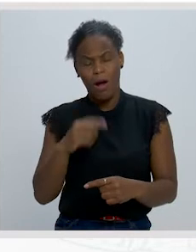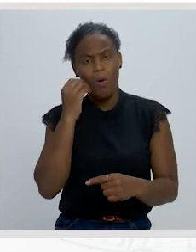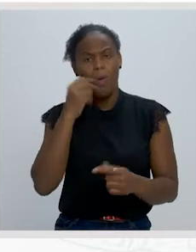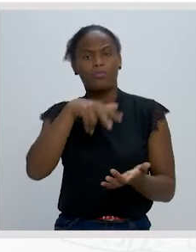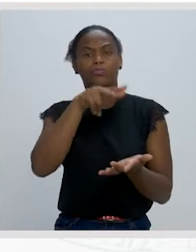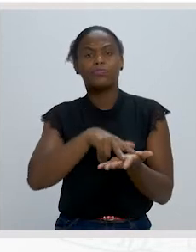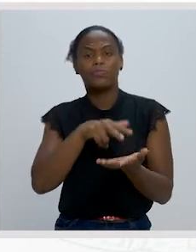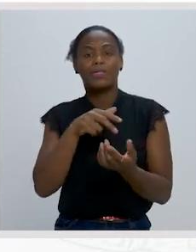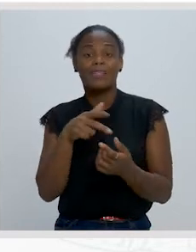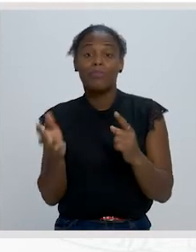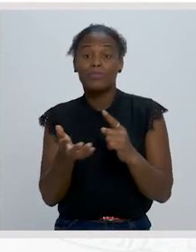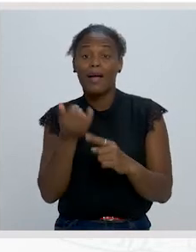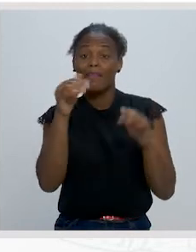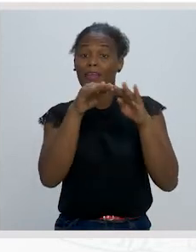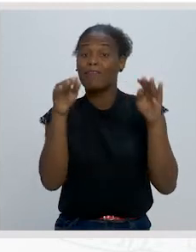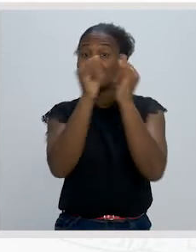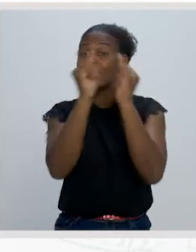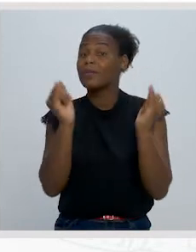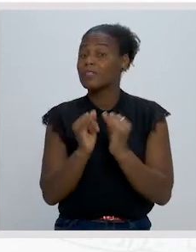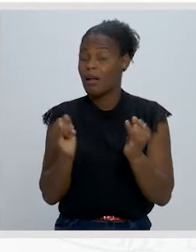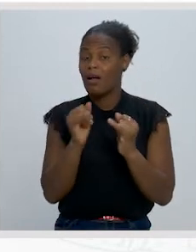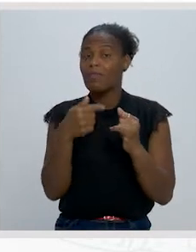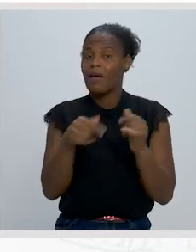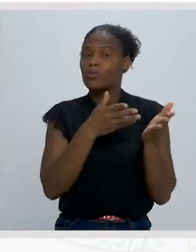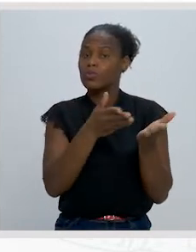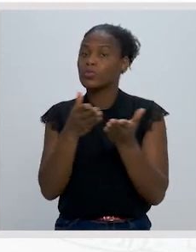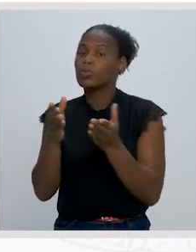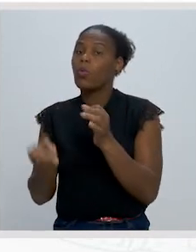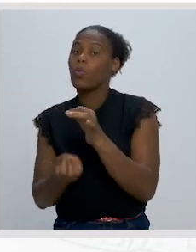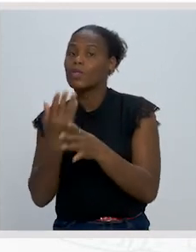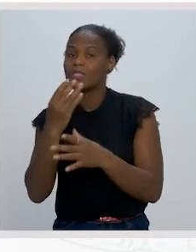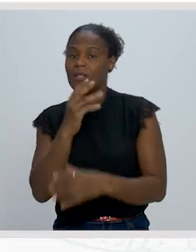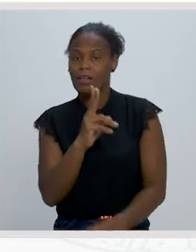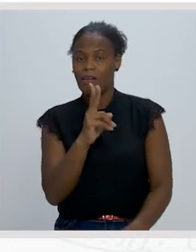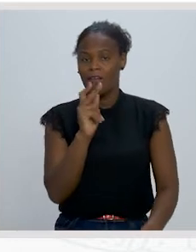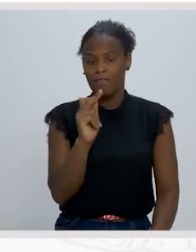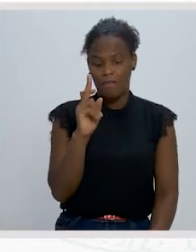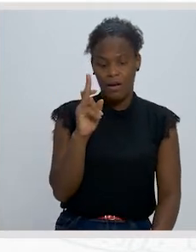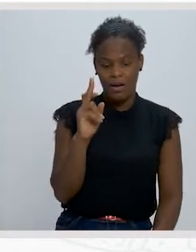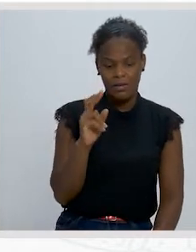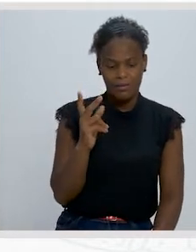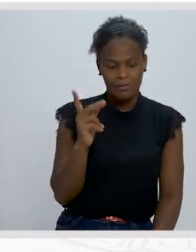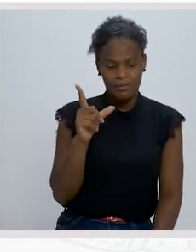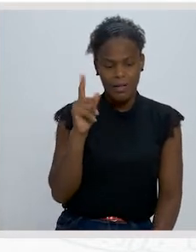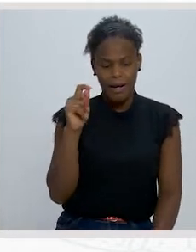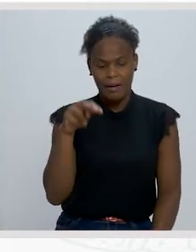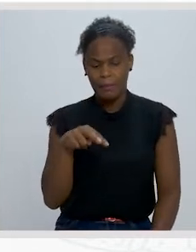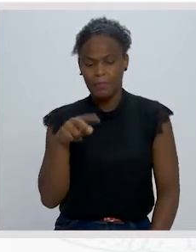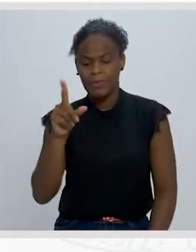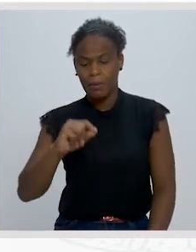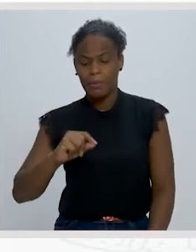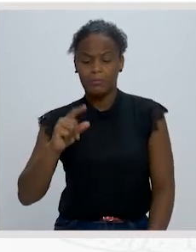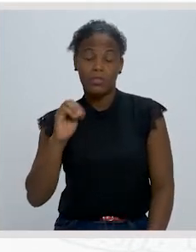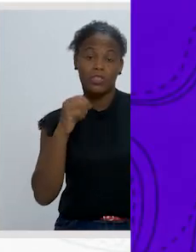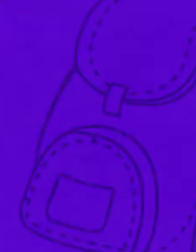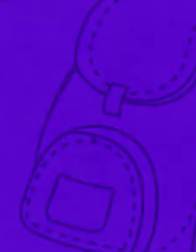publicação de alcance internacional, com colaboração original de Verlaine, Gustave, Ilian e Stuart Merrill.